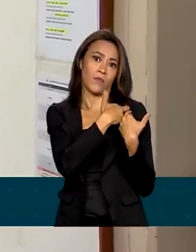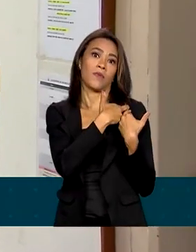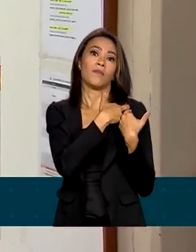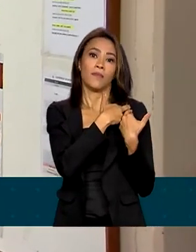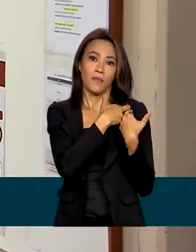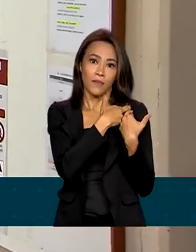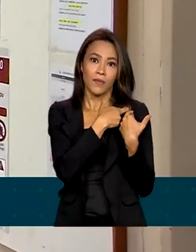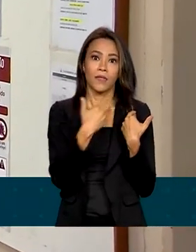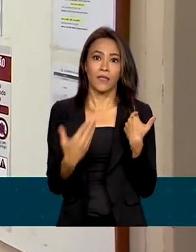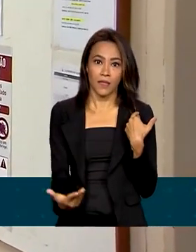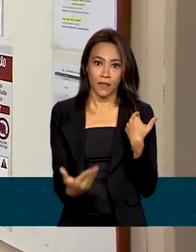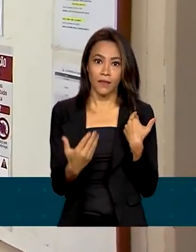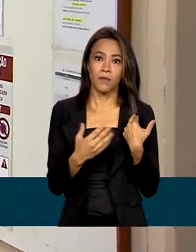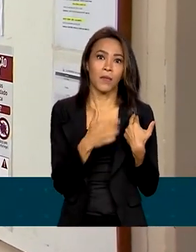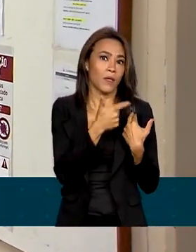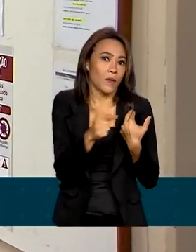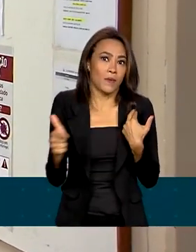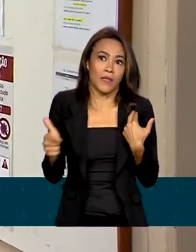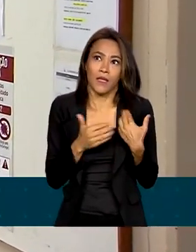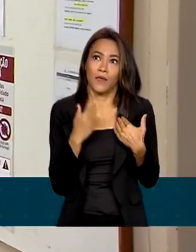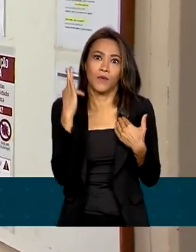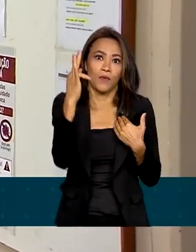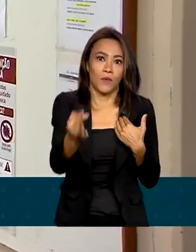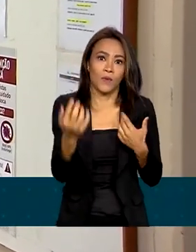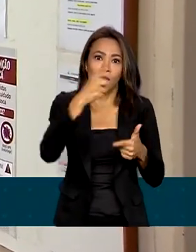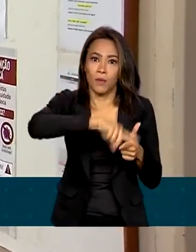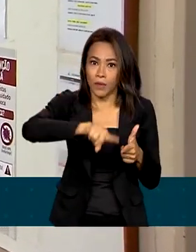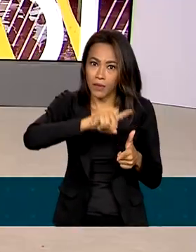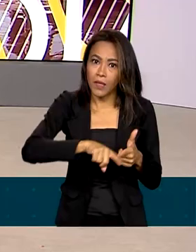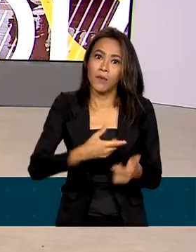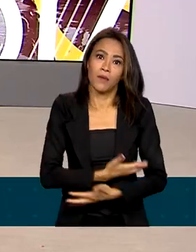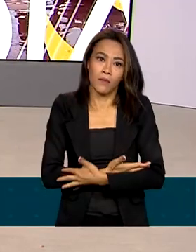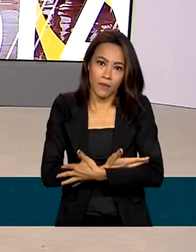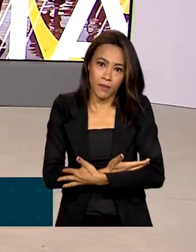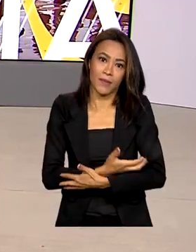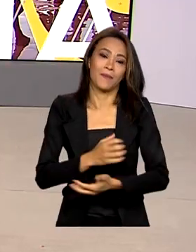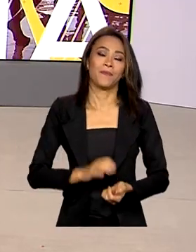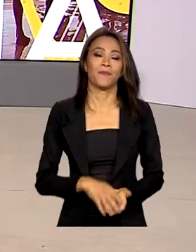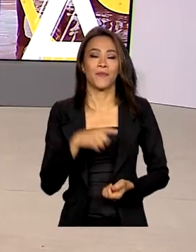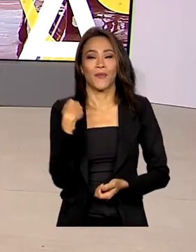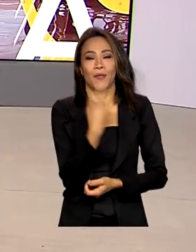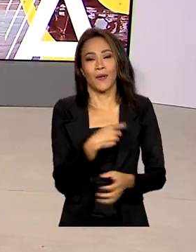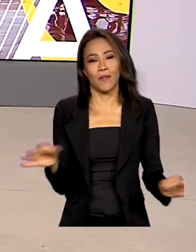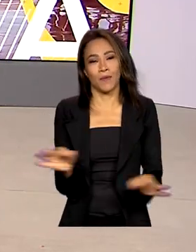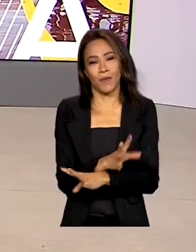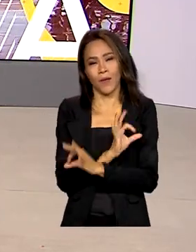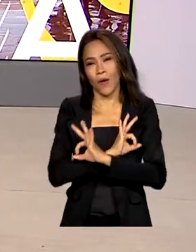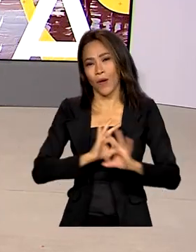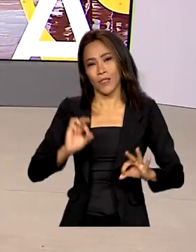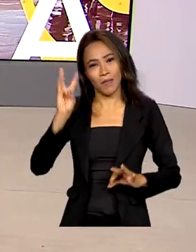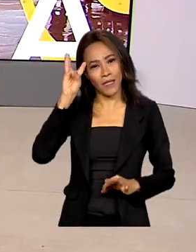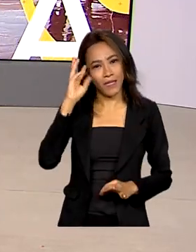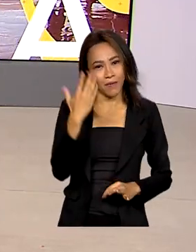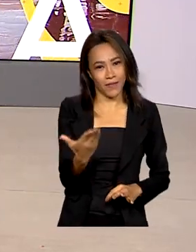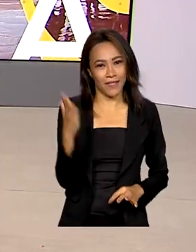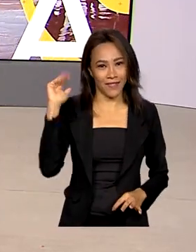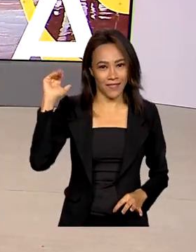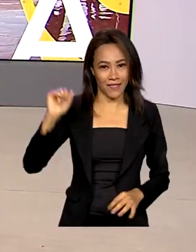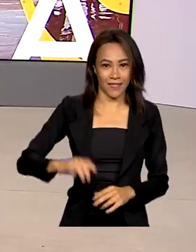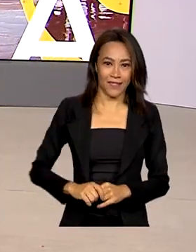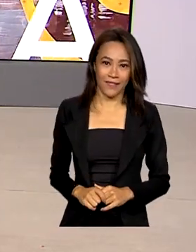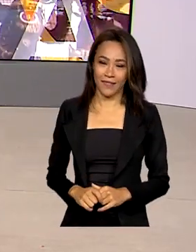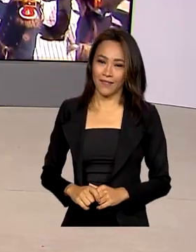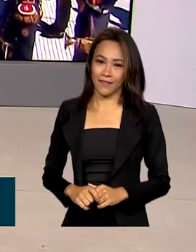para não ter problemas no futuro com a bebê. A gente fica por aqui. Uma ótima terça-feira para você. Tchau, tchau.